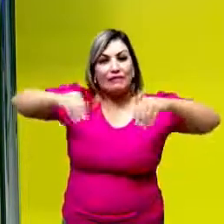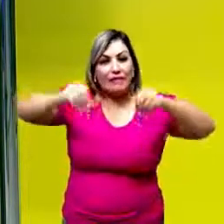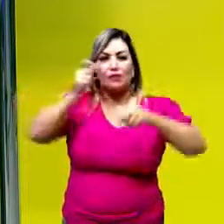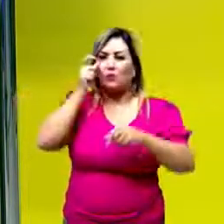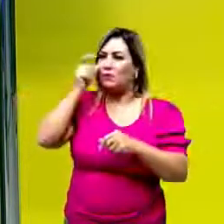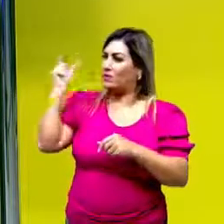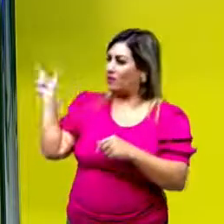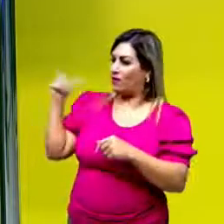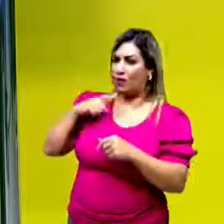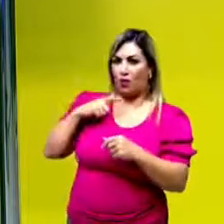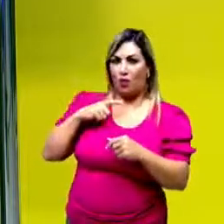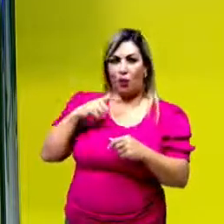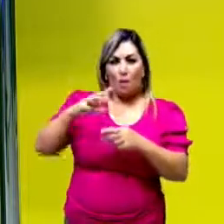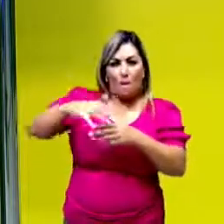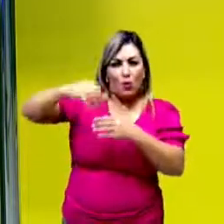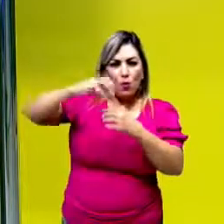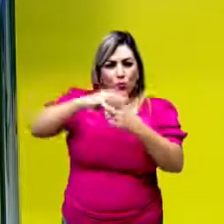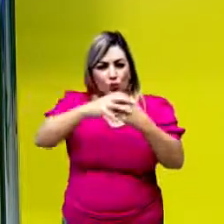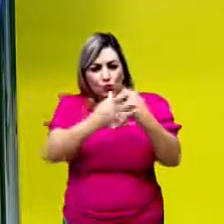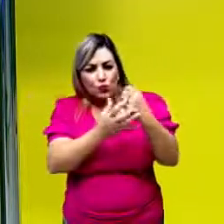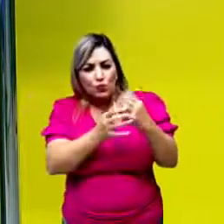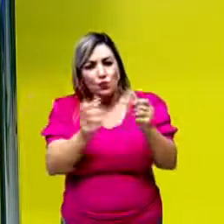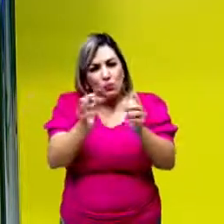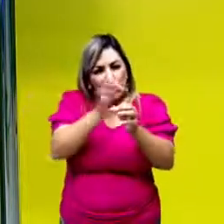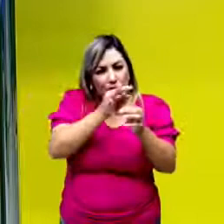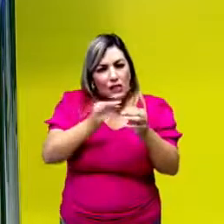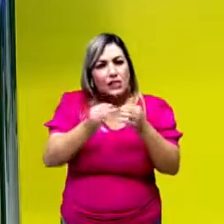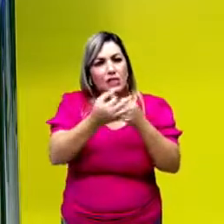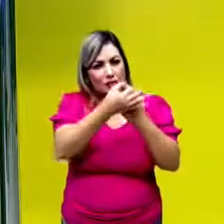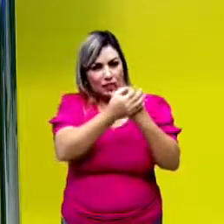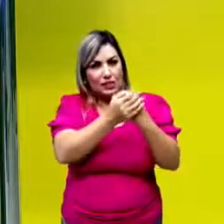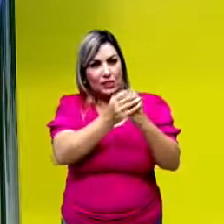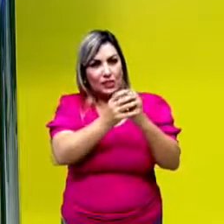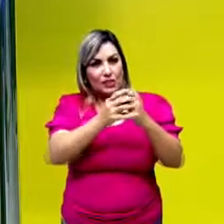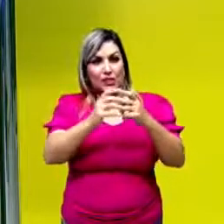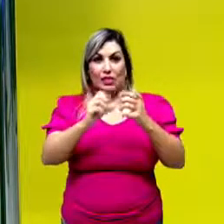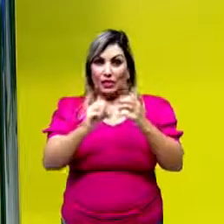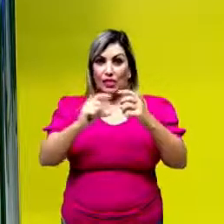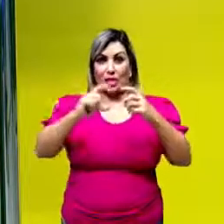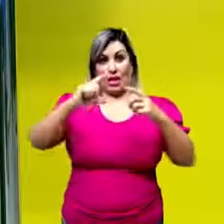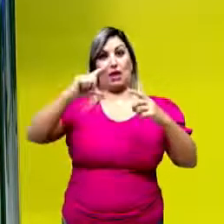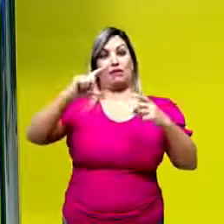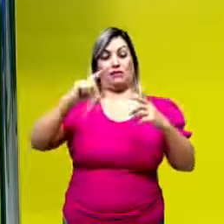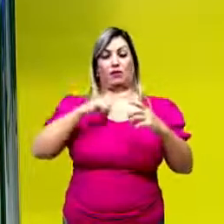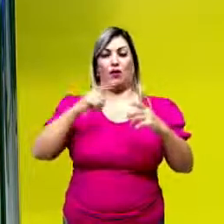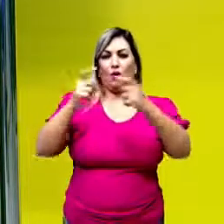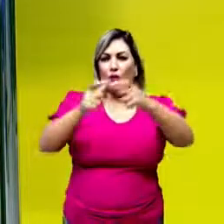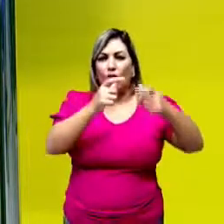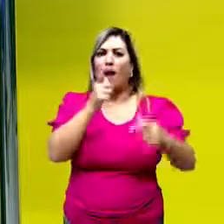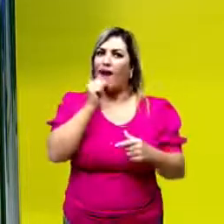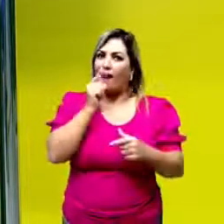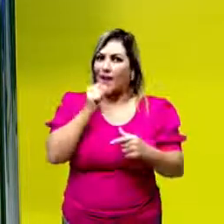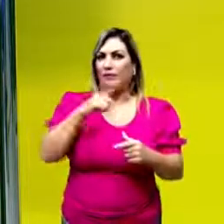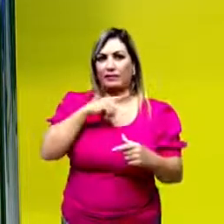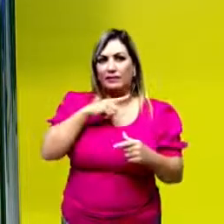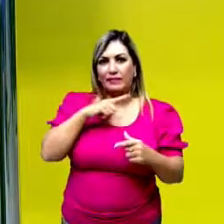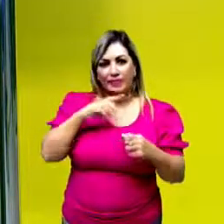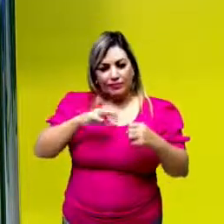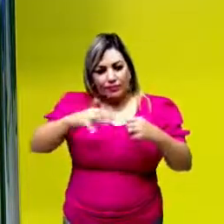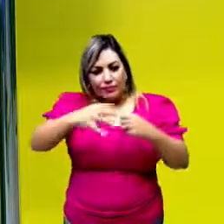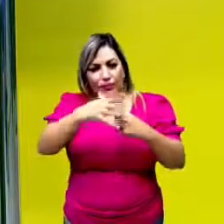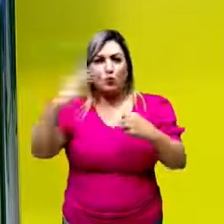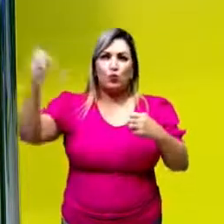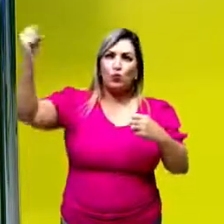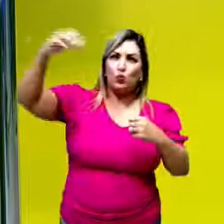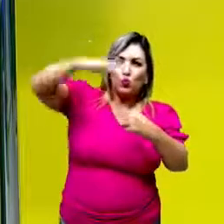observado aí, são musgos, aquelas plantinhas bem pequenininhas que crescem em locais com bastante umidade e bastante